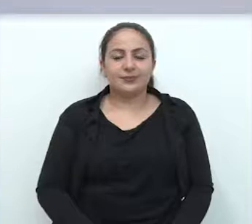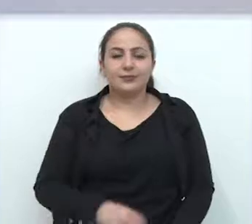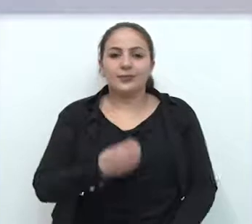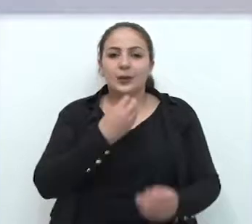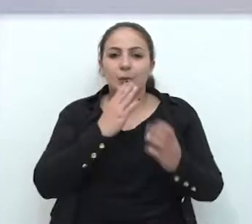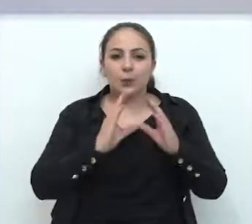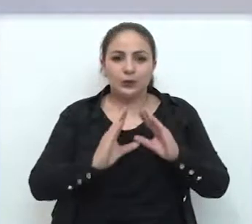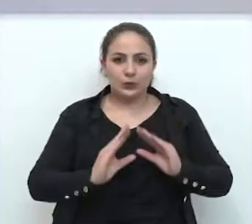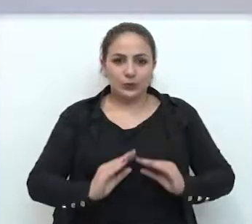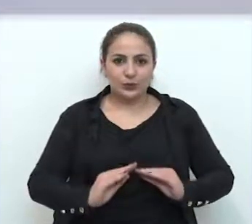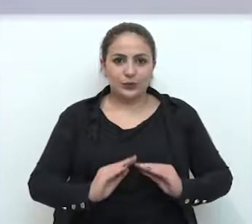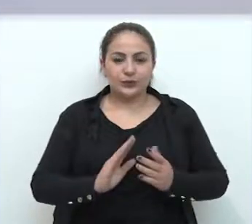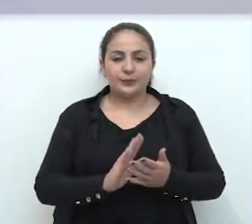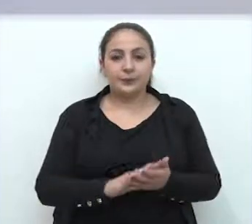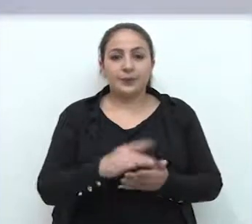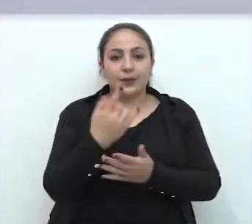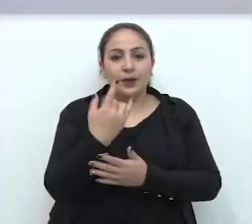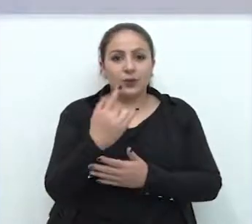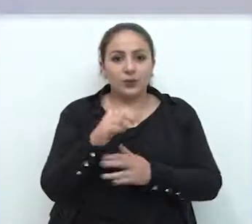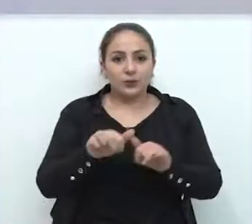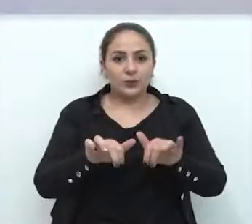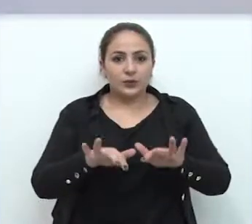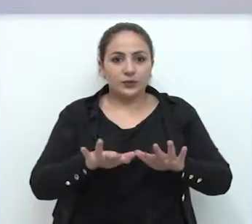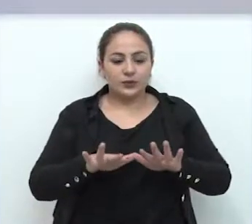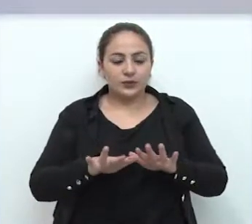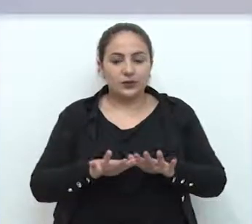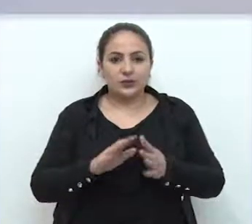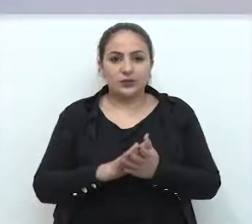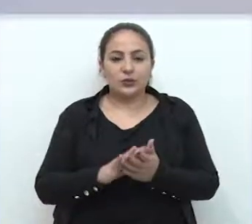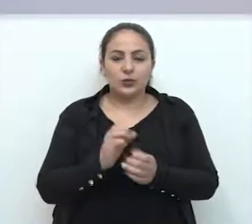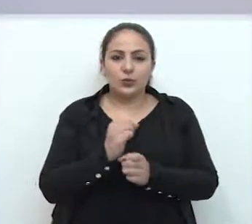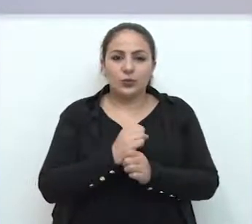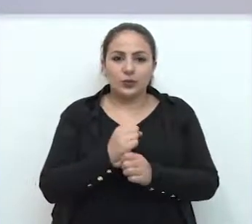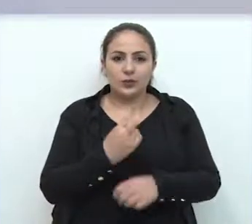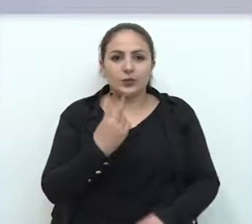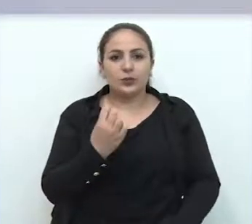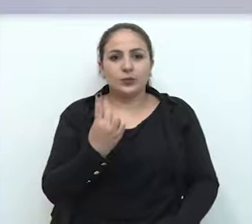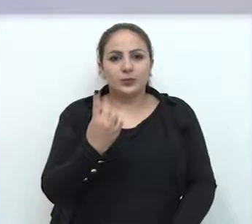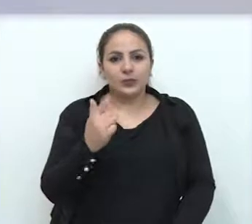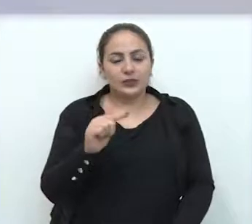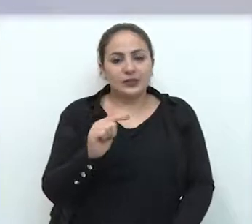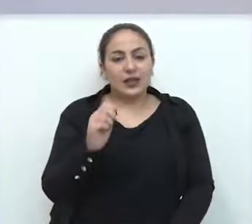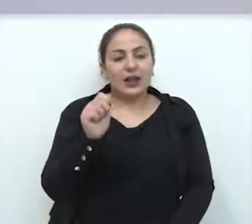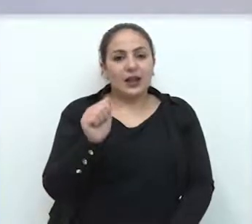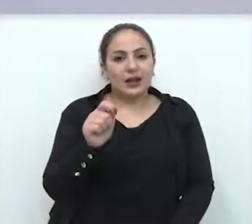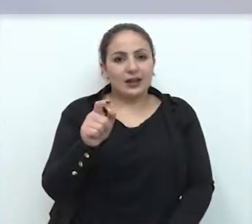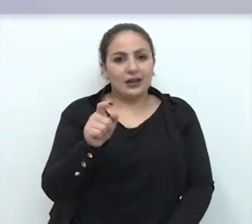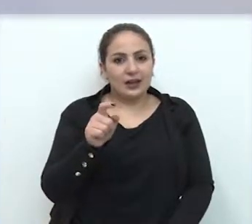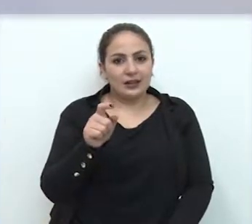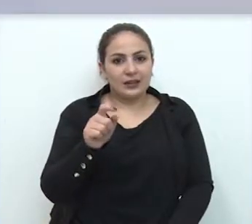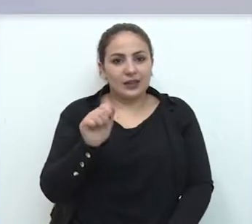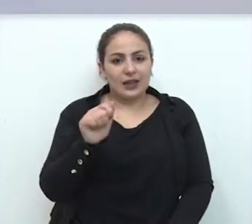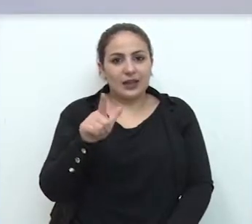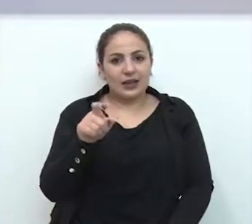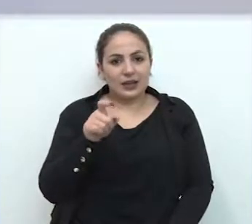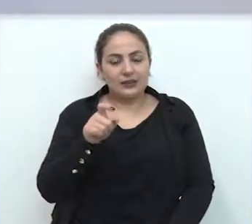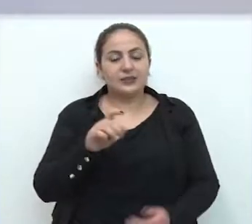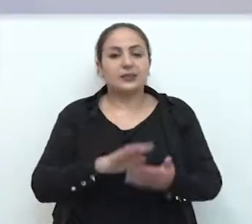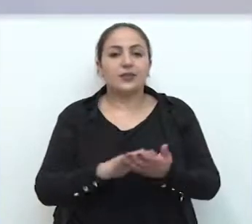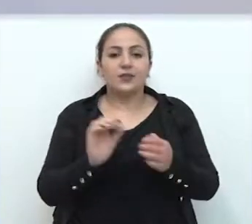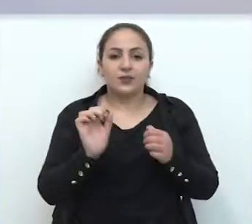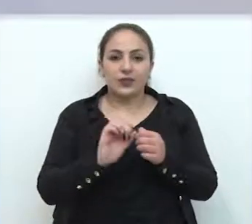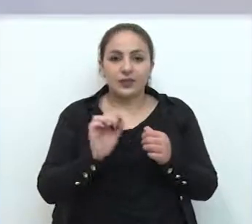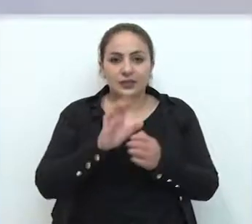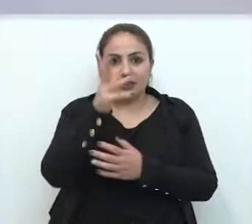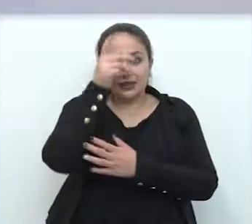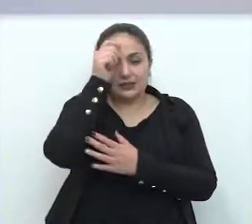Boa noite. Em seu último grande expediente de 2017, Alex Necker presta contas do mandato